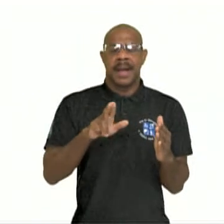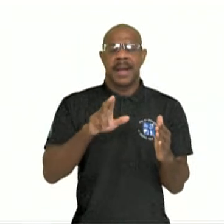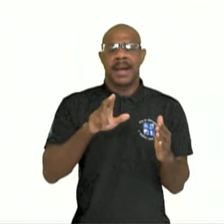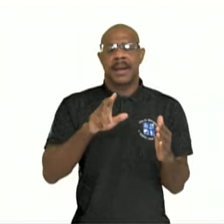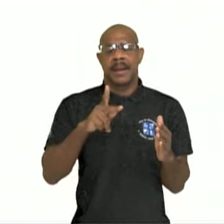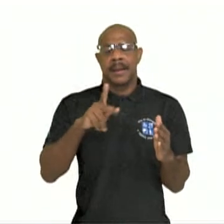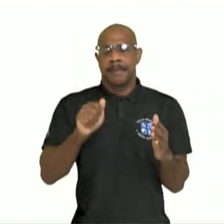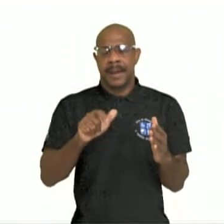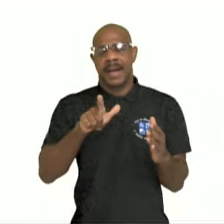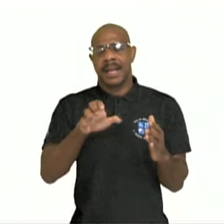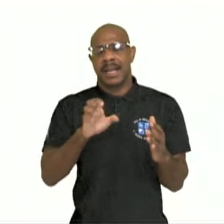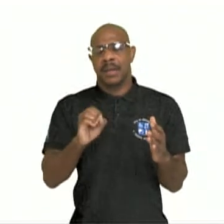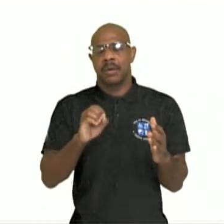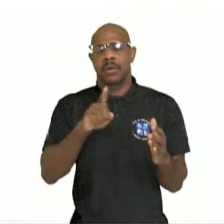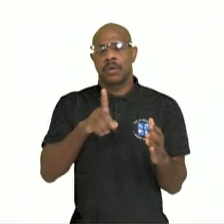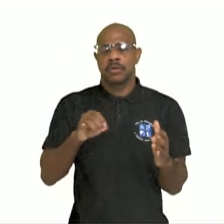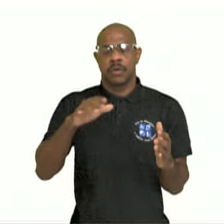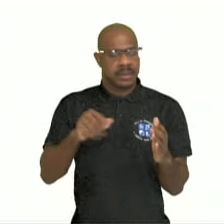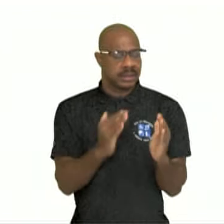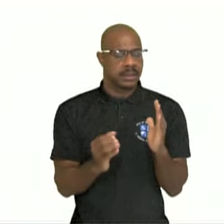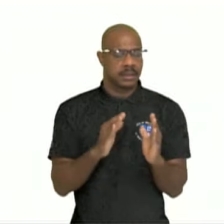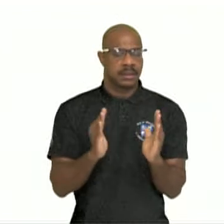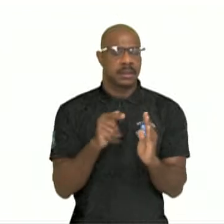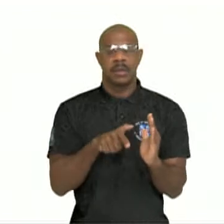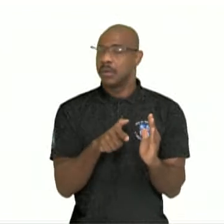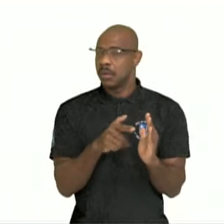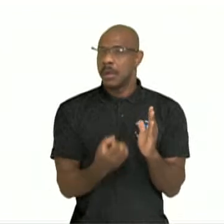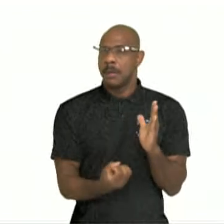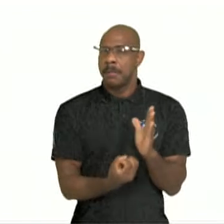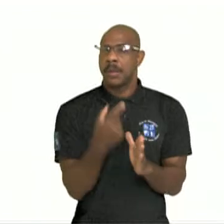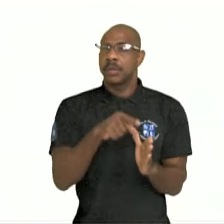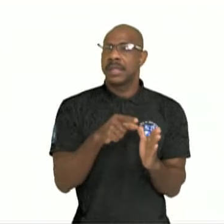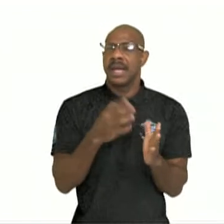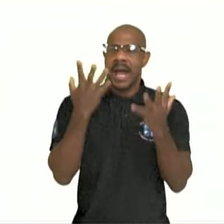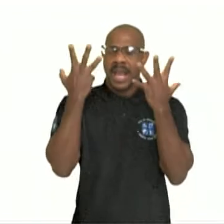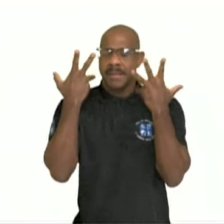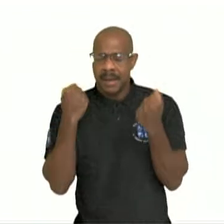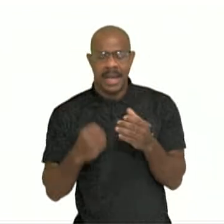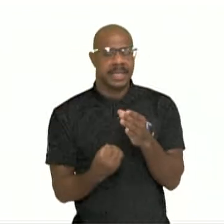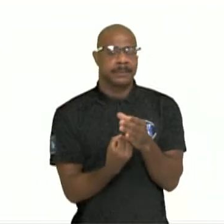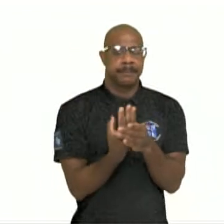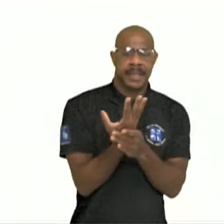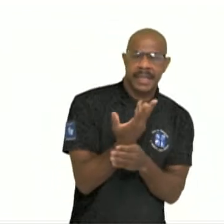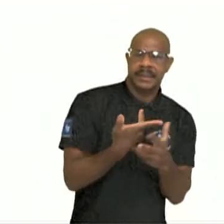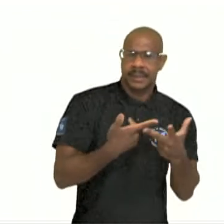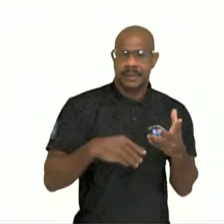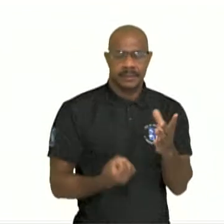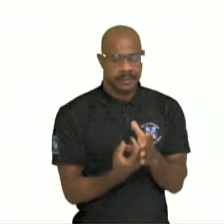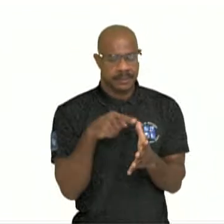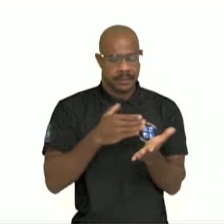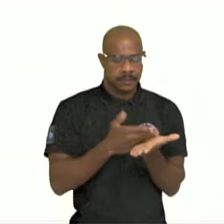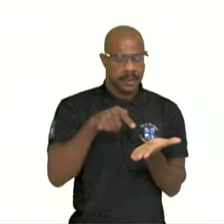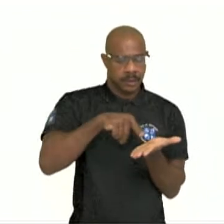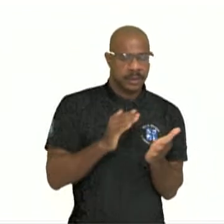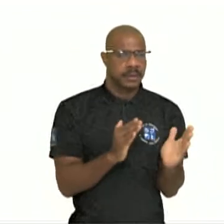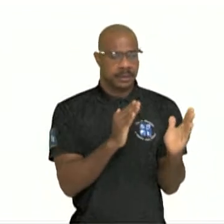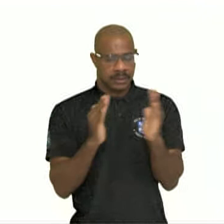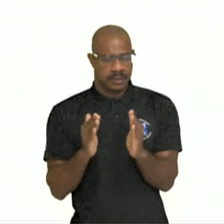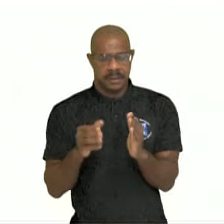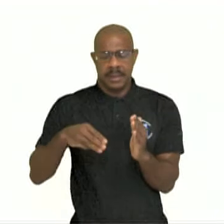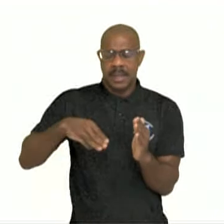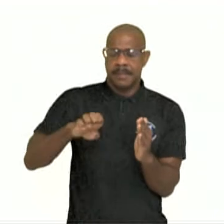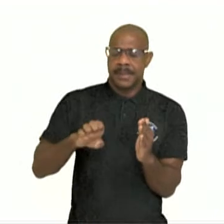com o surgimento de animais ali e plantas se adaptando às condições terrestres. Aí a gente vai ter a era